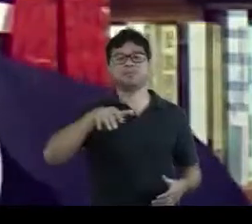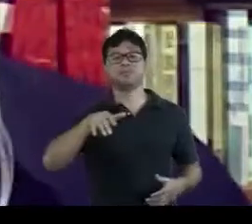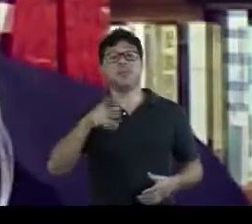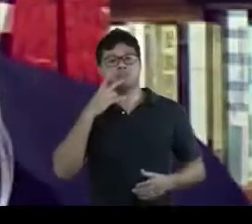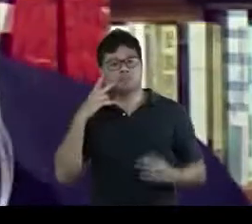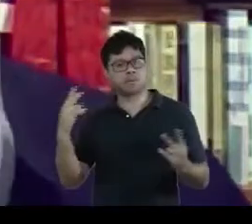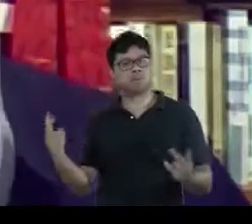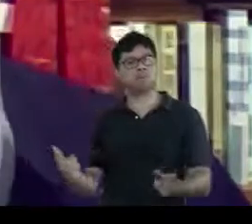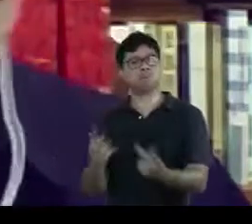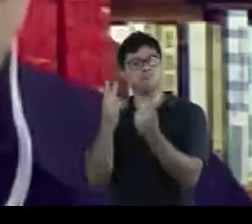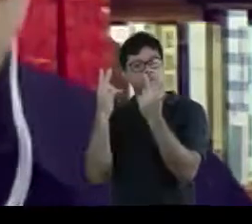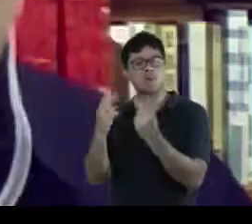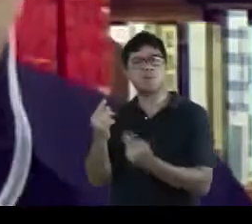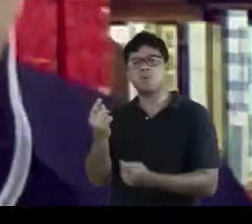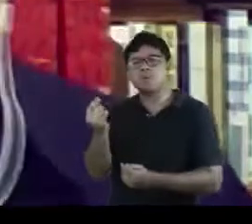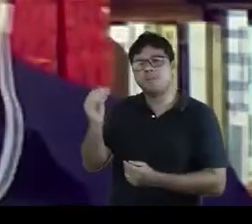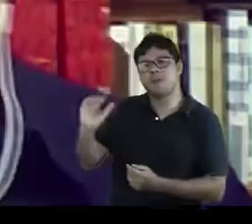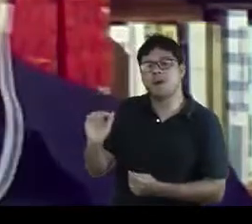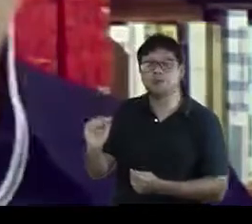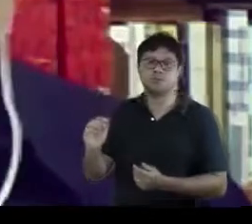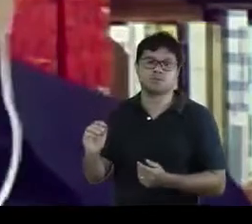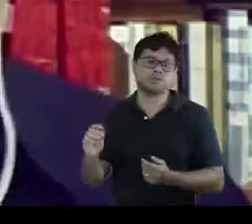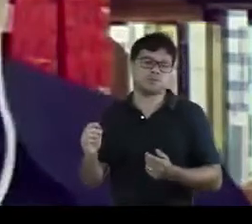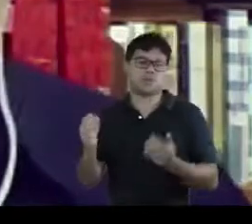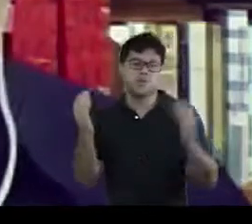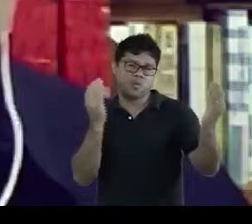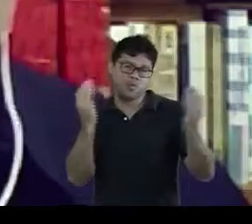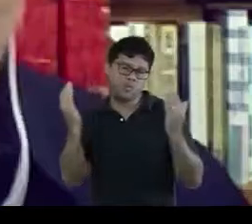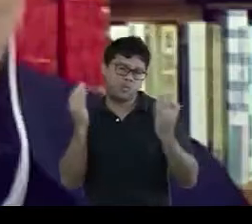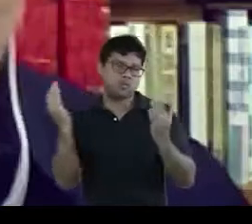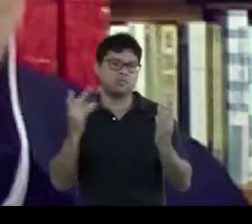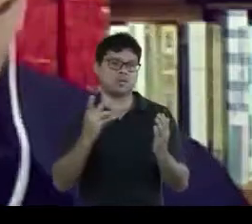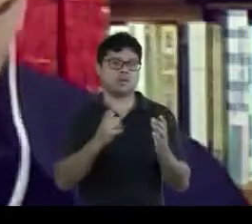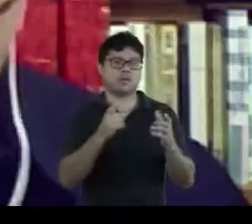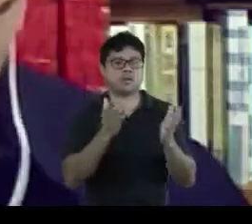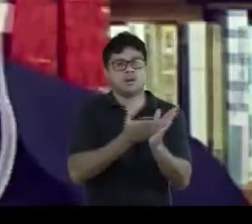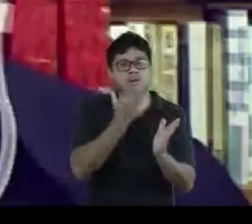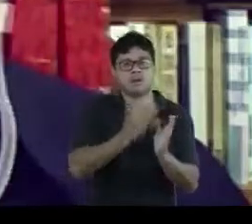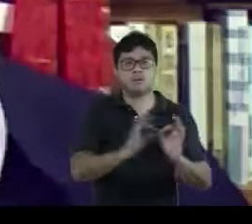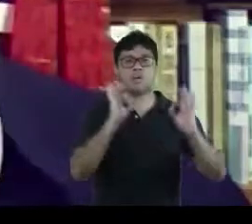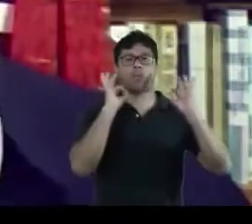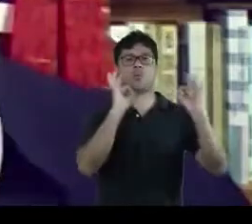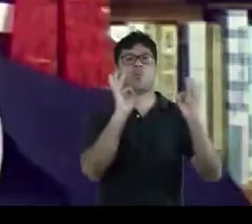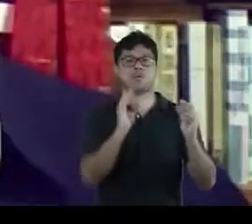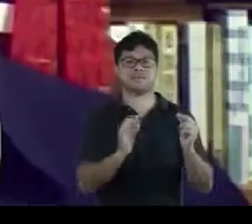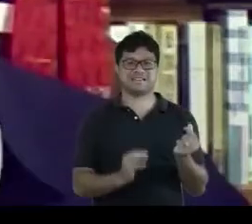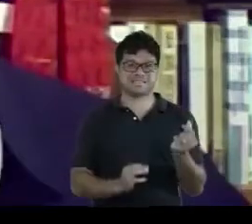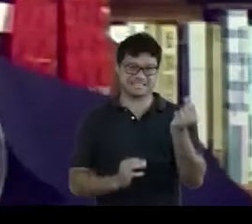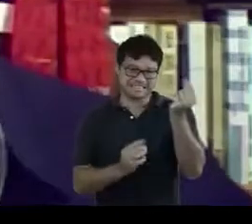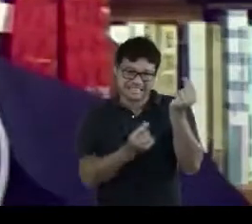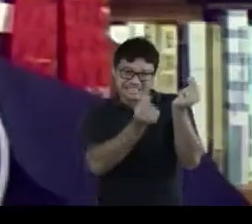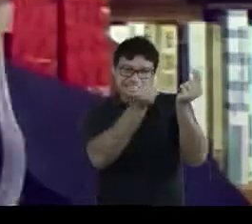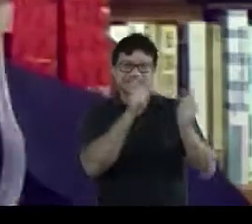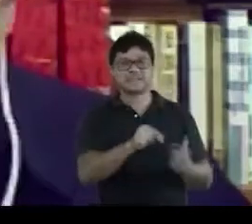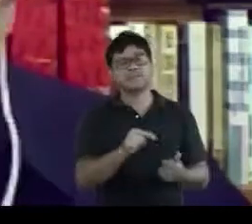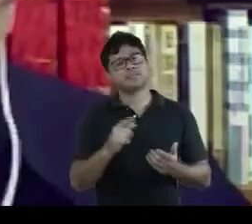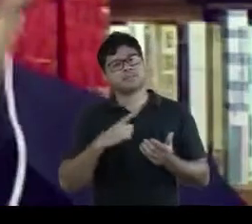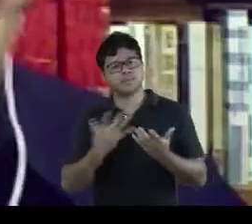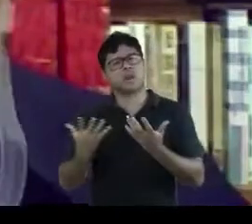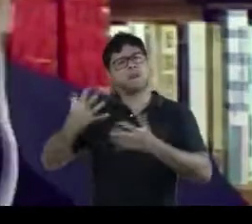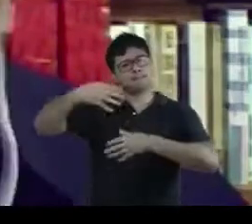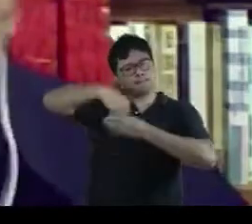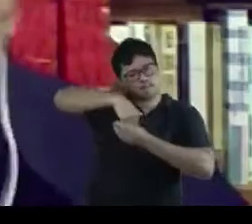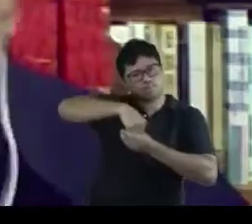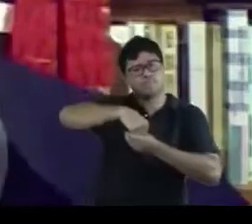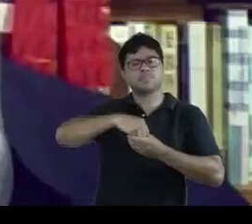valor bastante baixo, comparado com aquelas coleções caríssimas, que incluíam, entre outros,